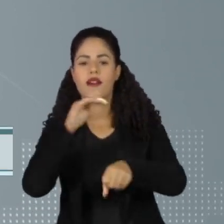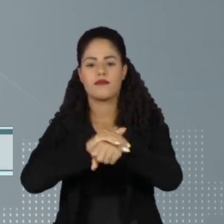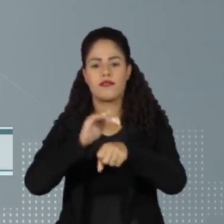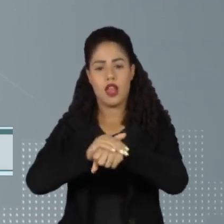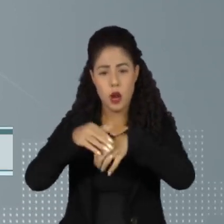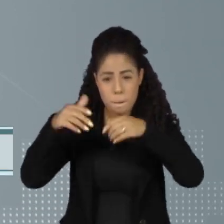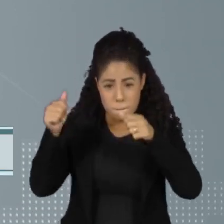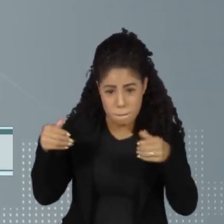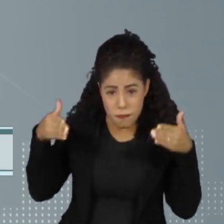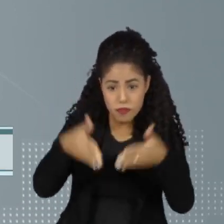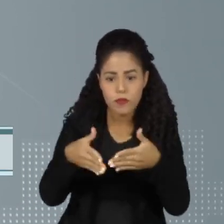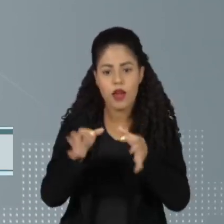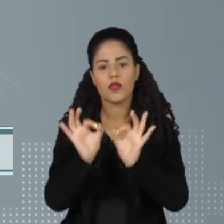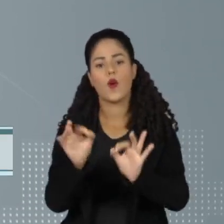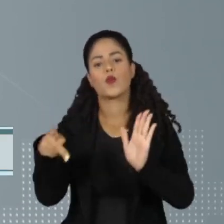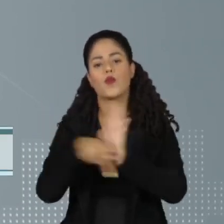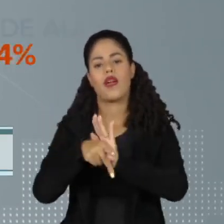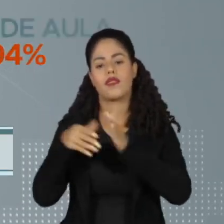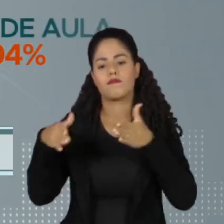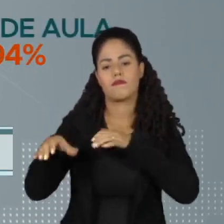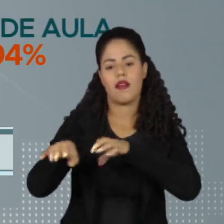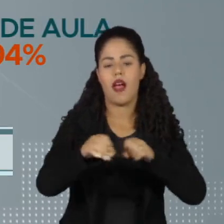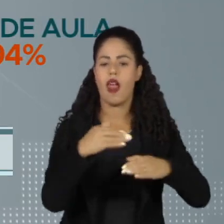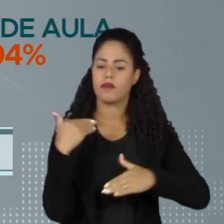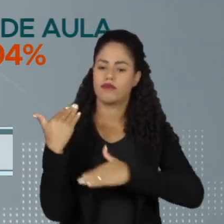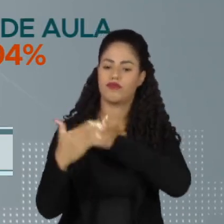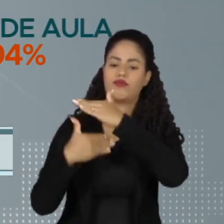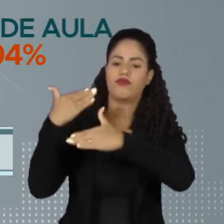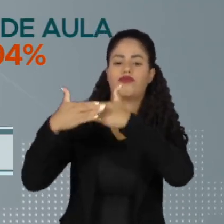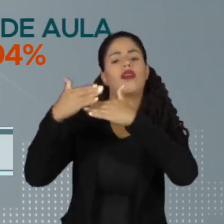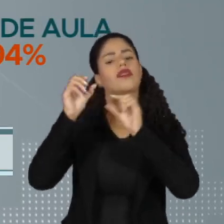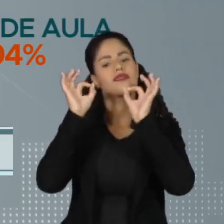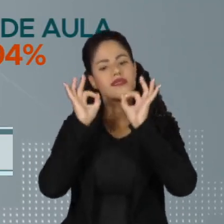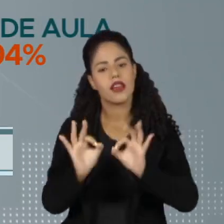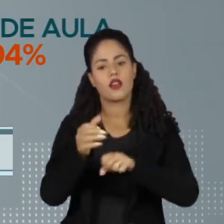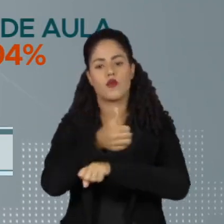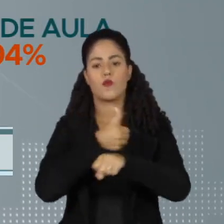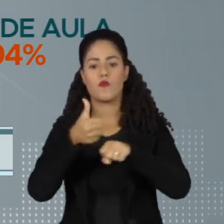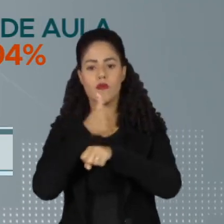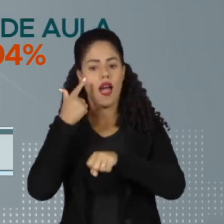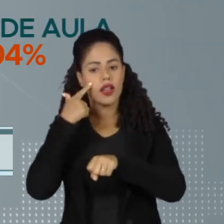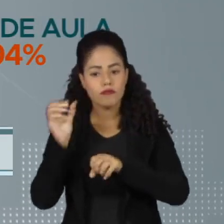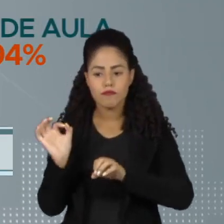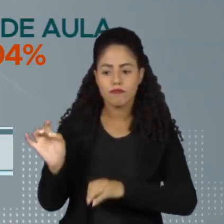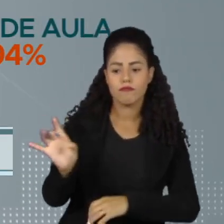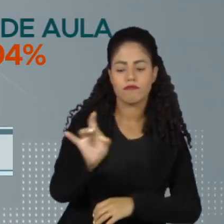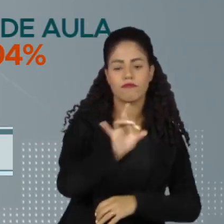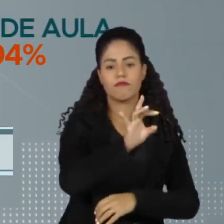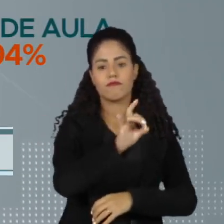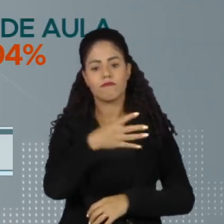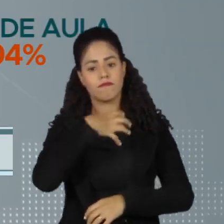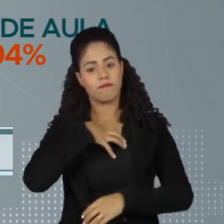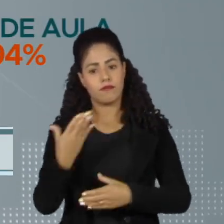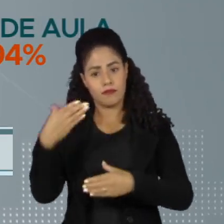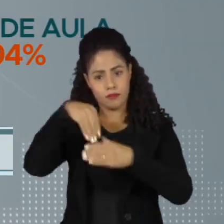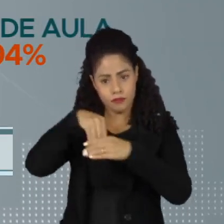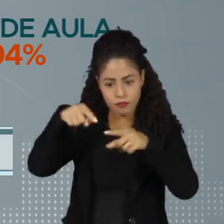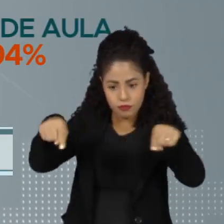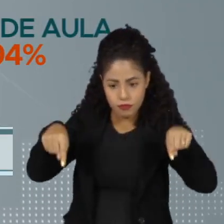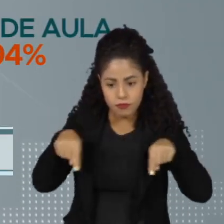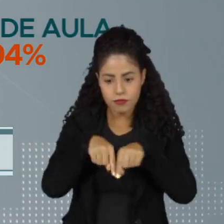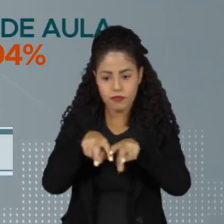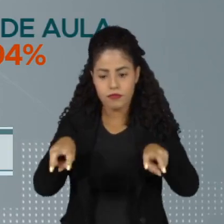educacionais. E que a evolução na carreira deveria ser resultado do trabalho de cada um dentro da sala de aula.